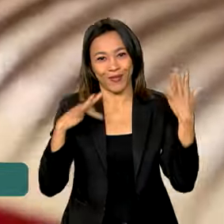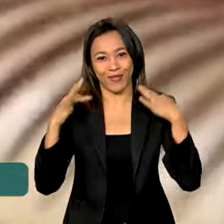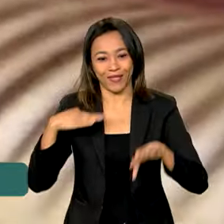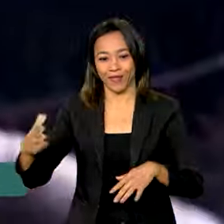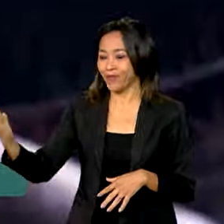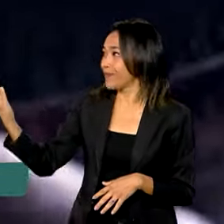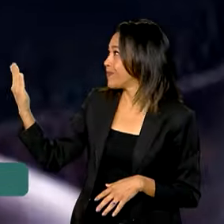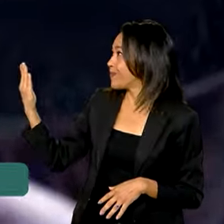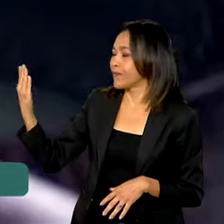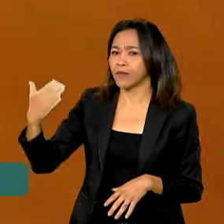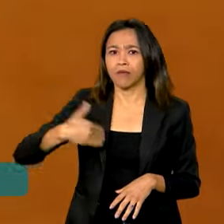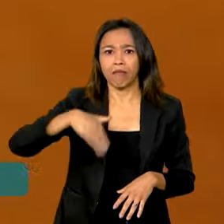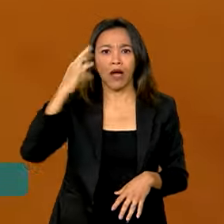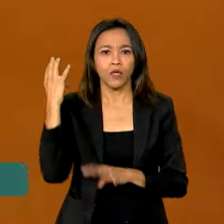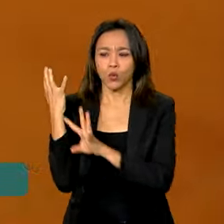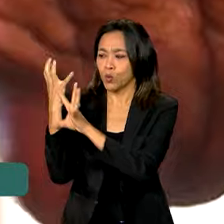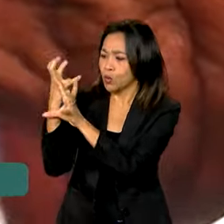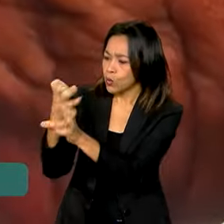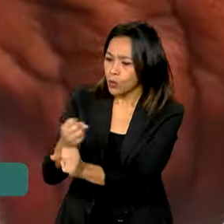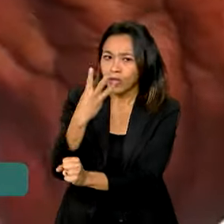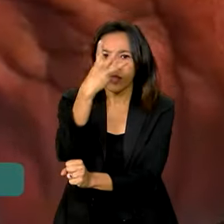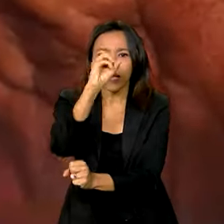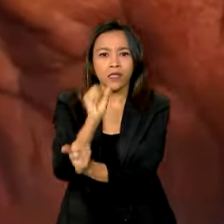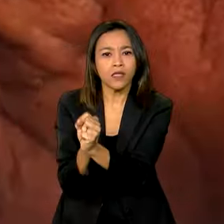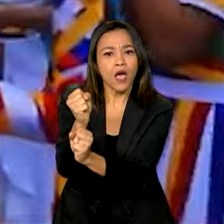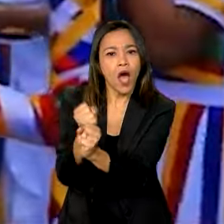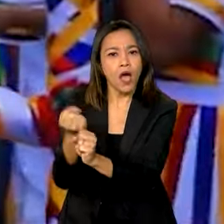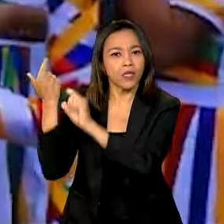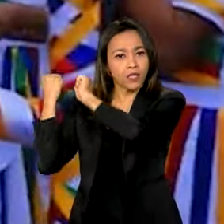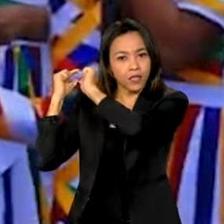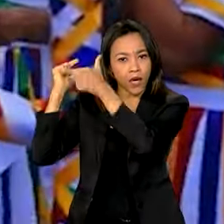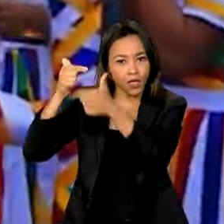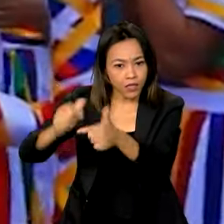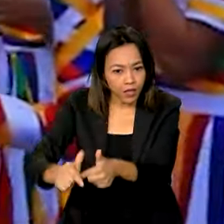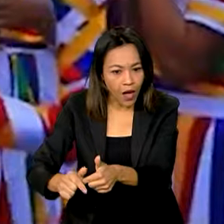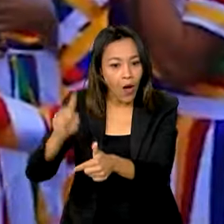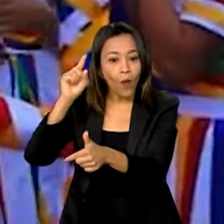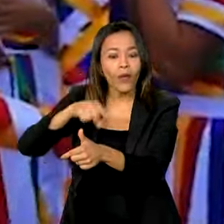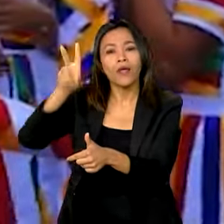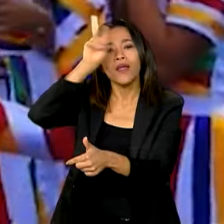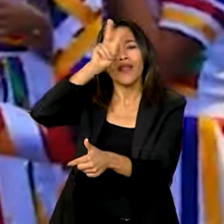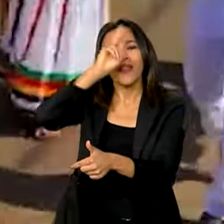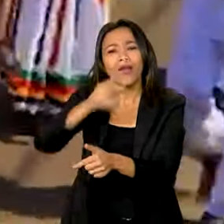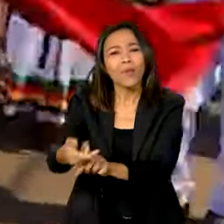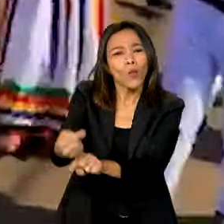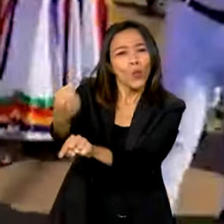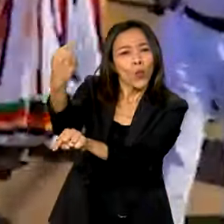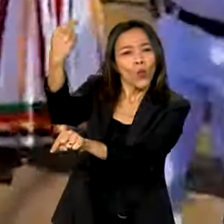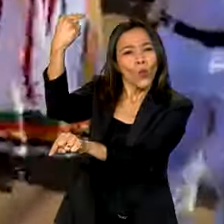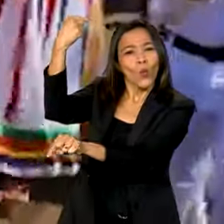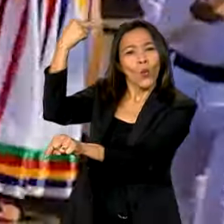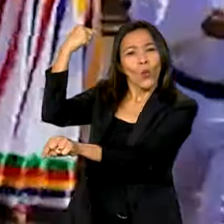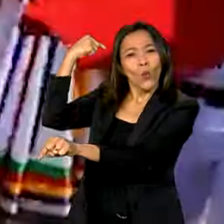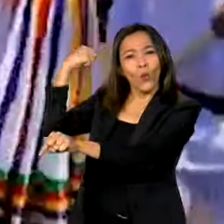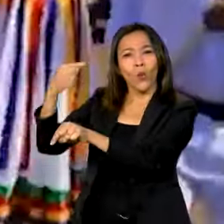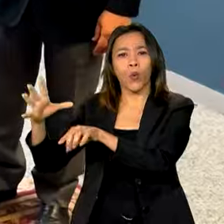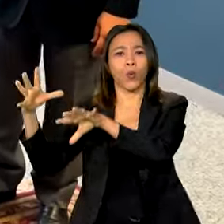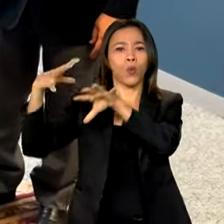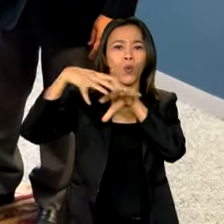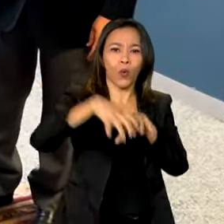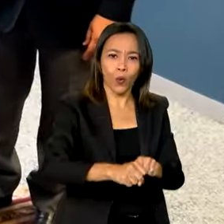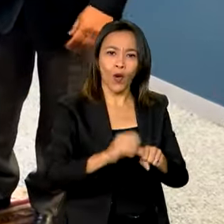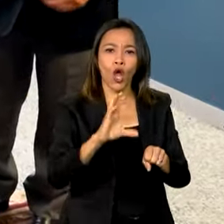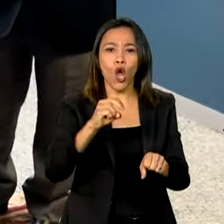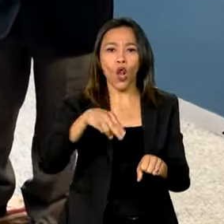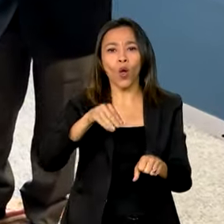Com mais de 300 anos de tradição e origens que remontam ao período colonial, a Festa Cultural do Sairé